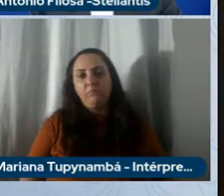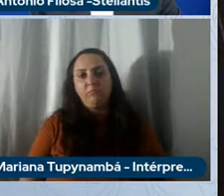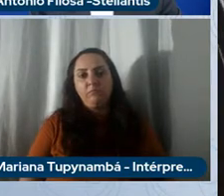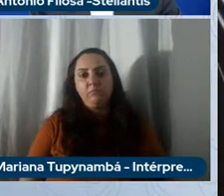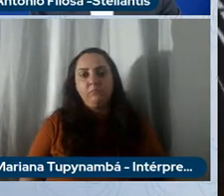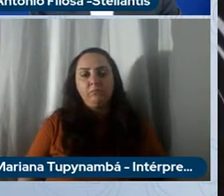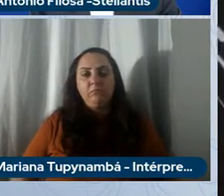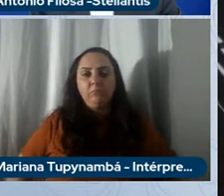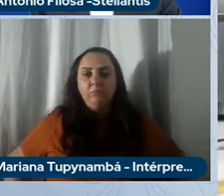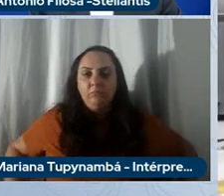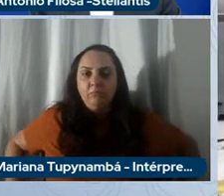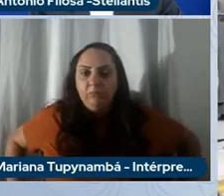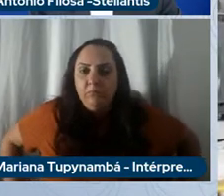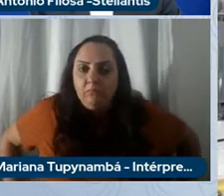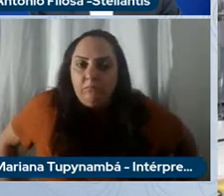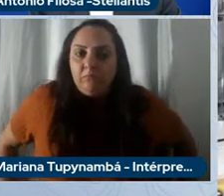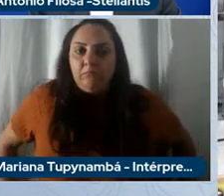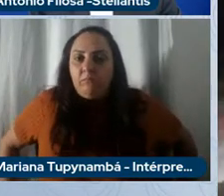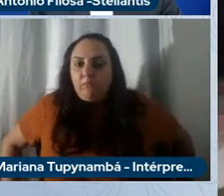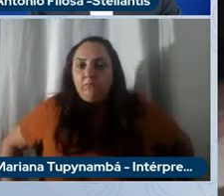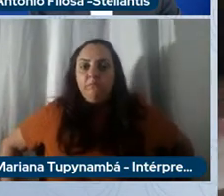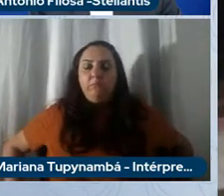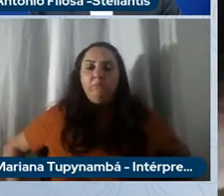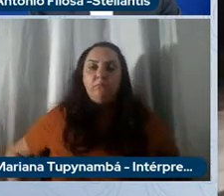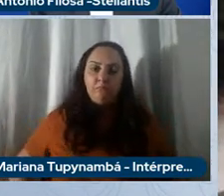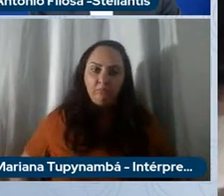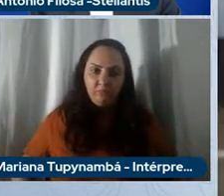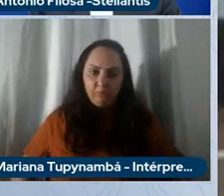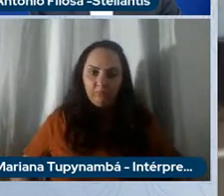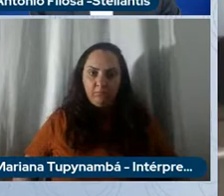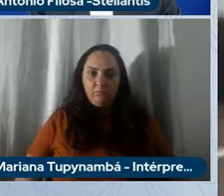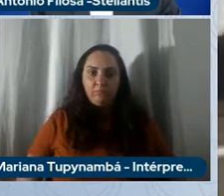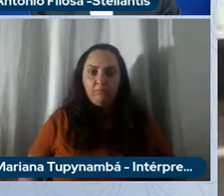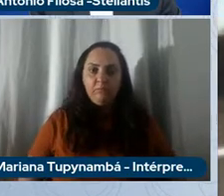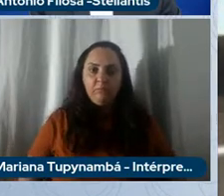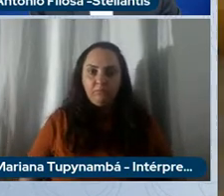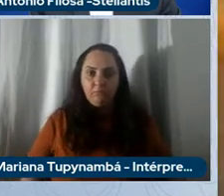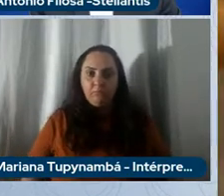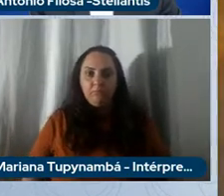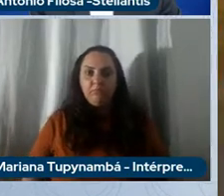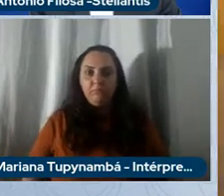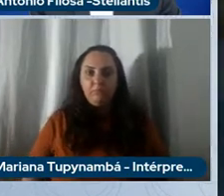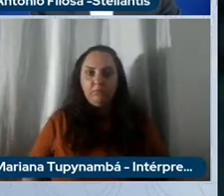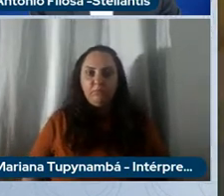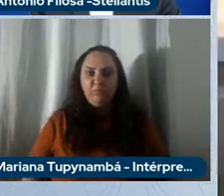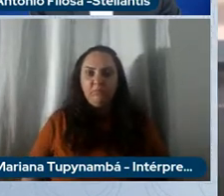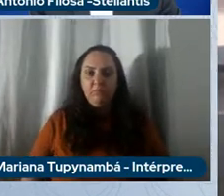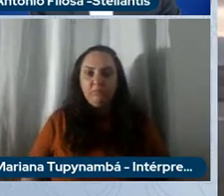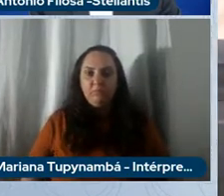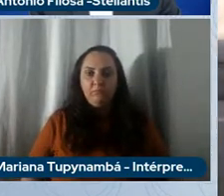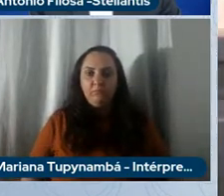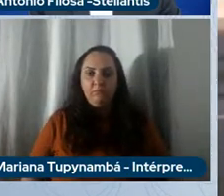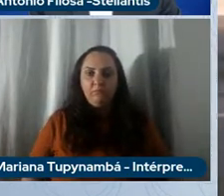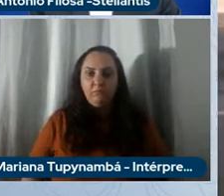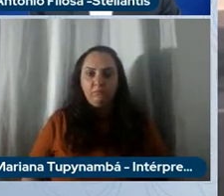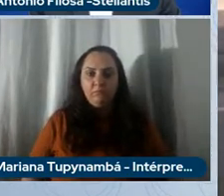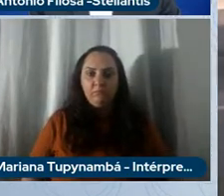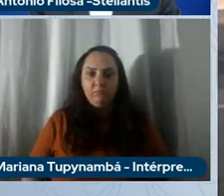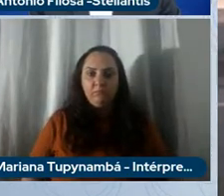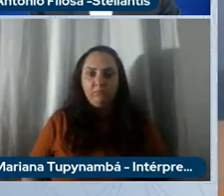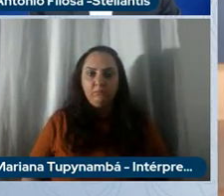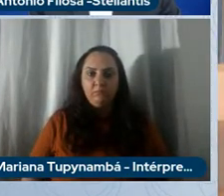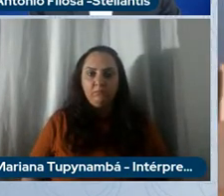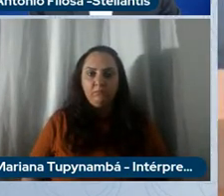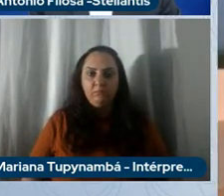talentos e experiência para nos clientes e sociedade com o mais distinto, apelante, versátil, e